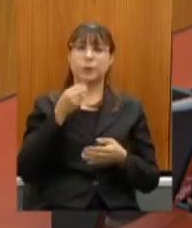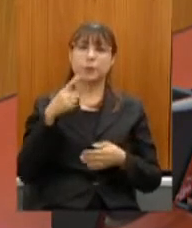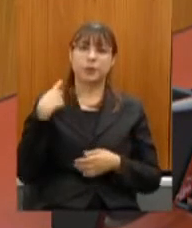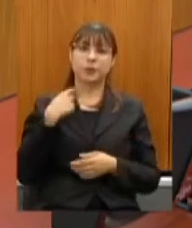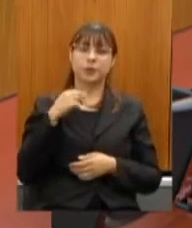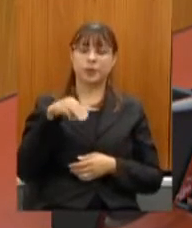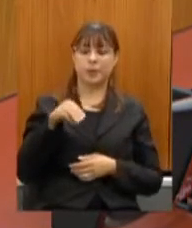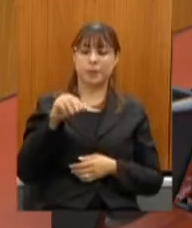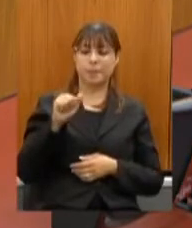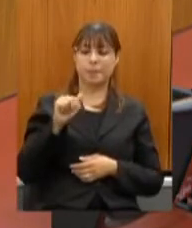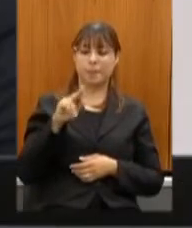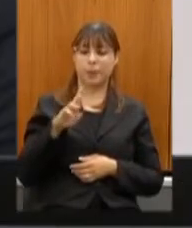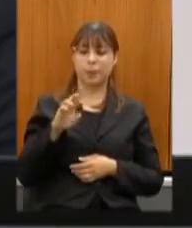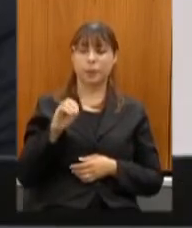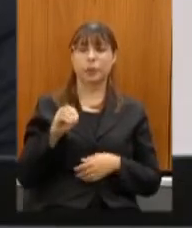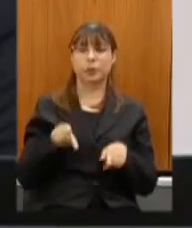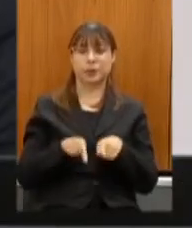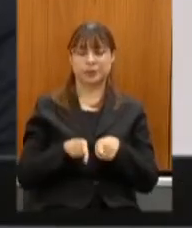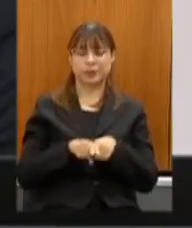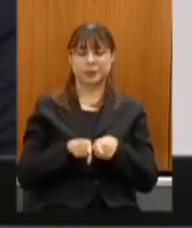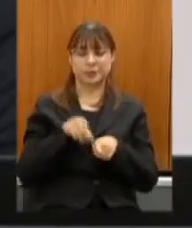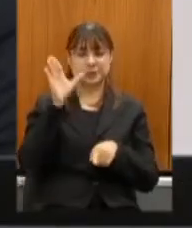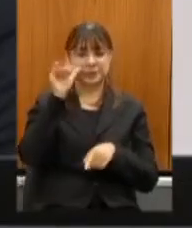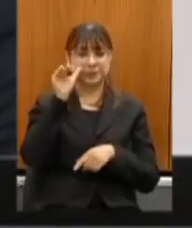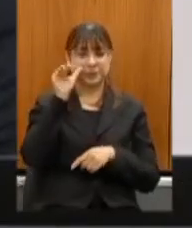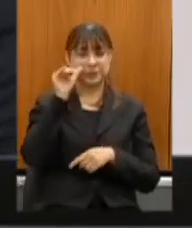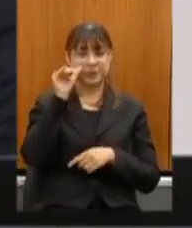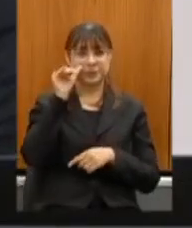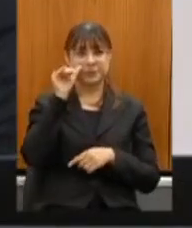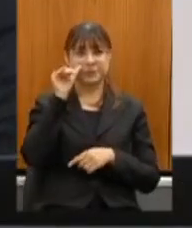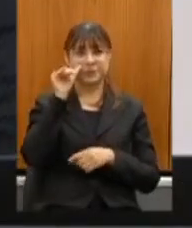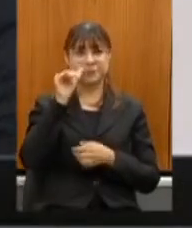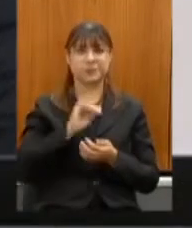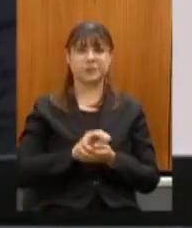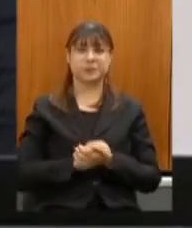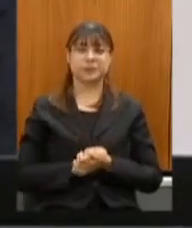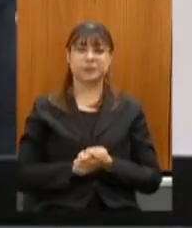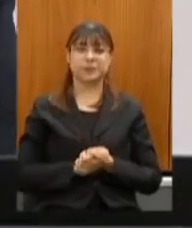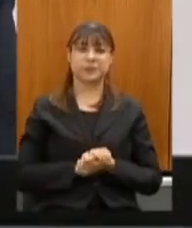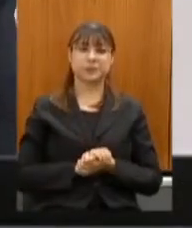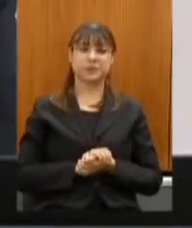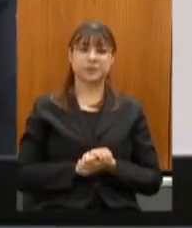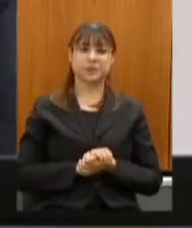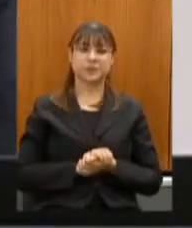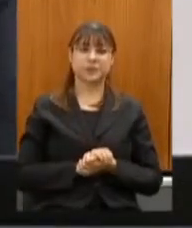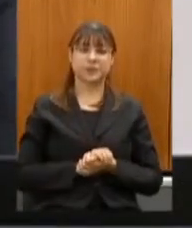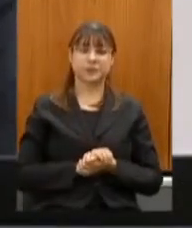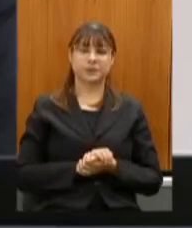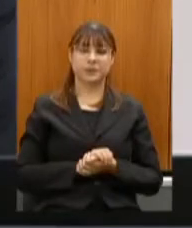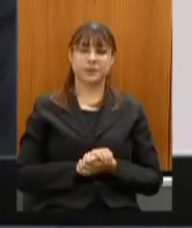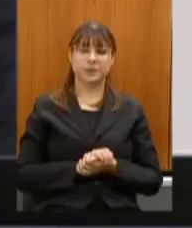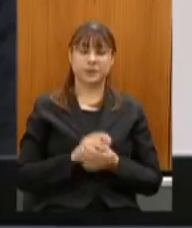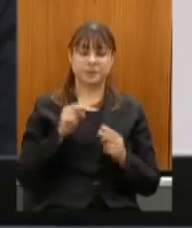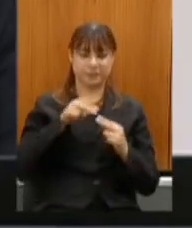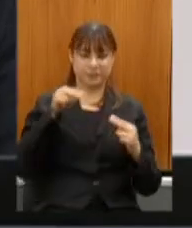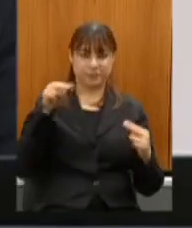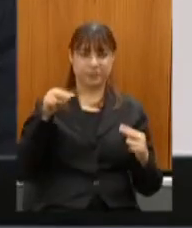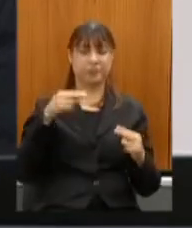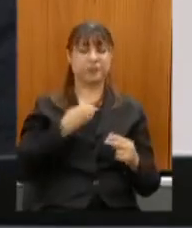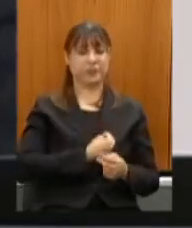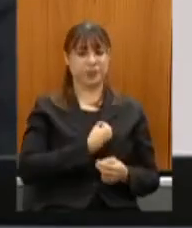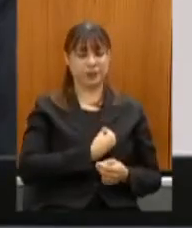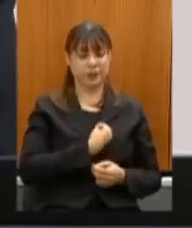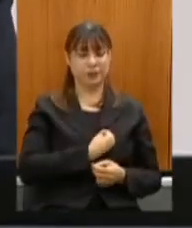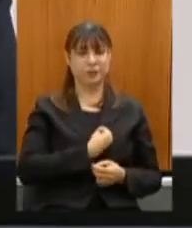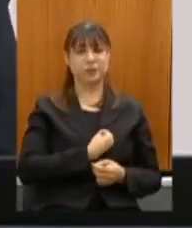Mauro Tramonte que também está nos acompanhando através de forma remata ele que é membro